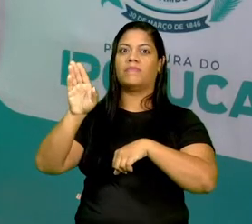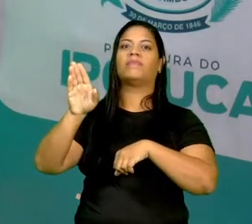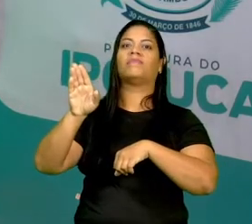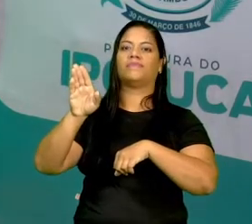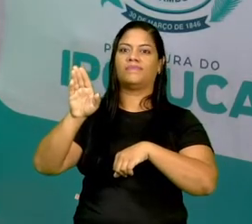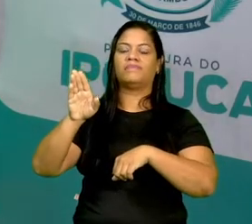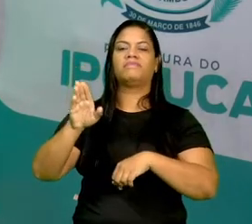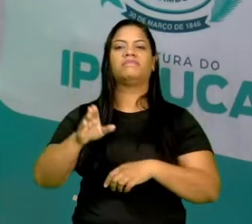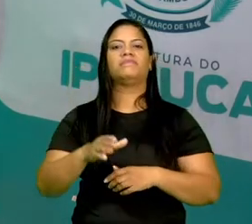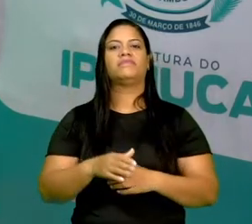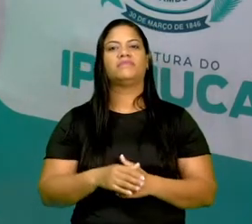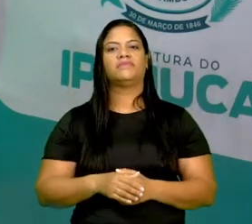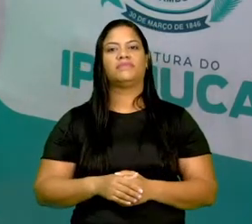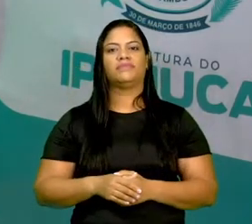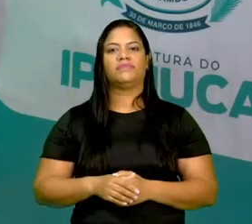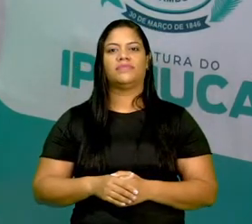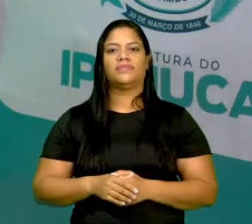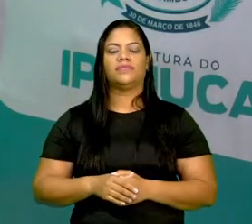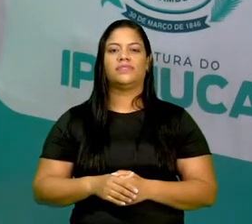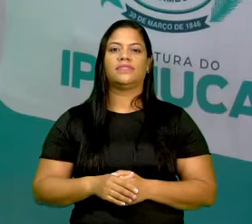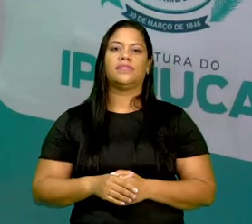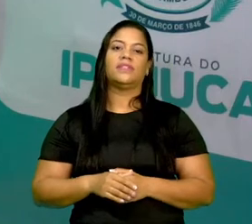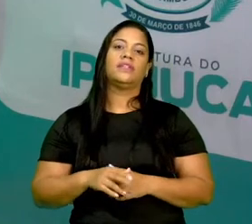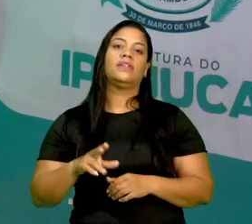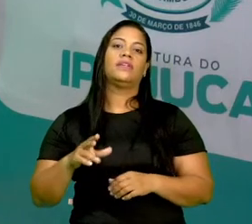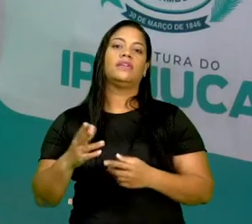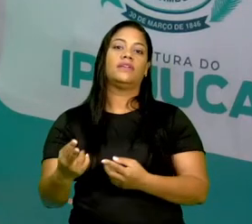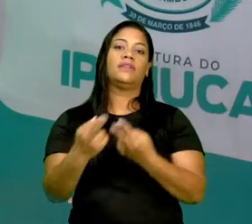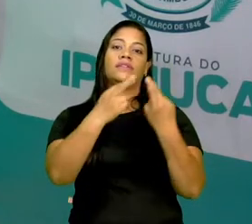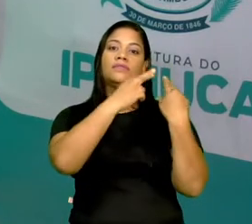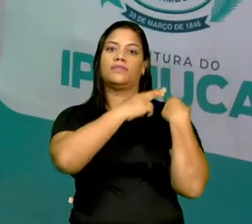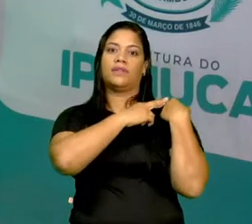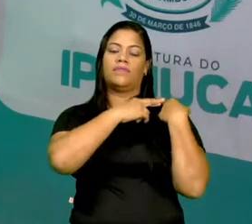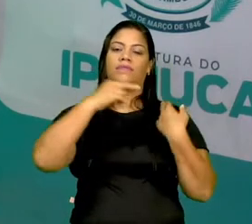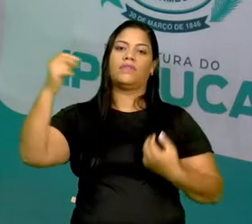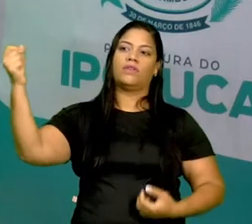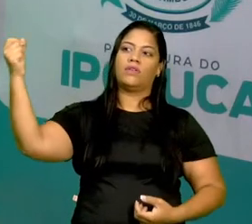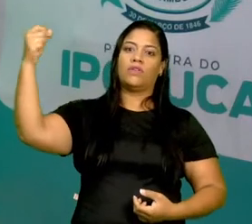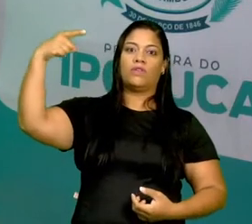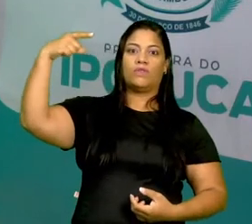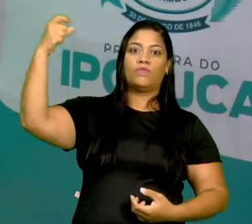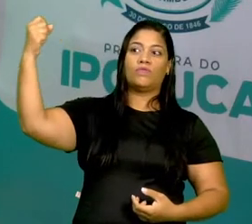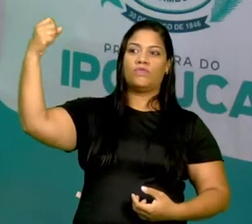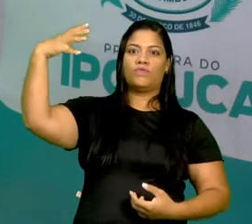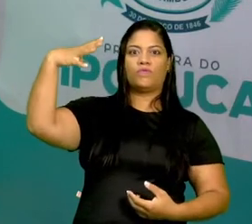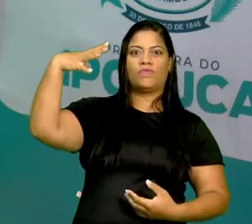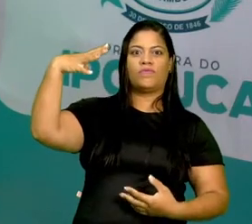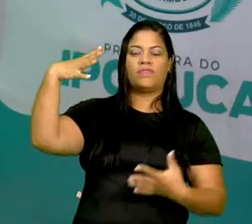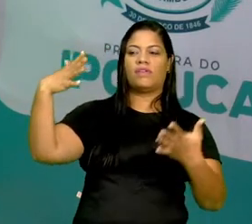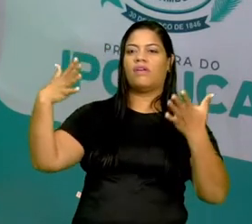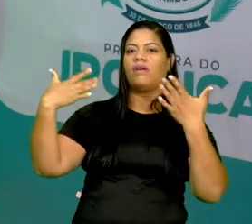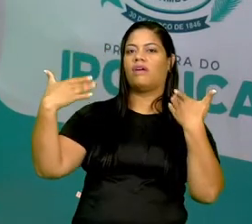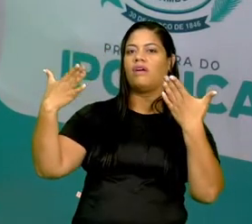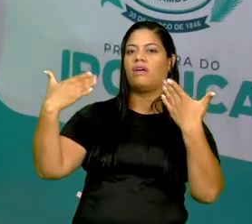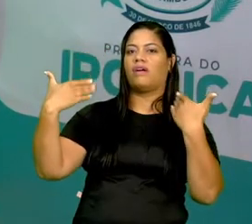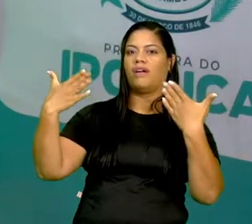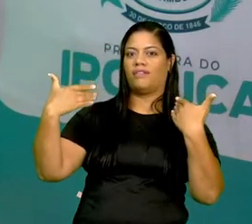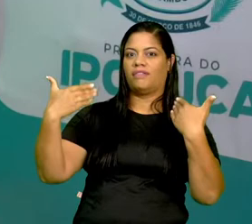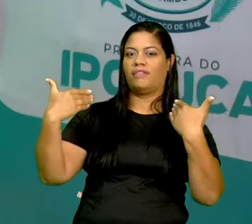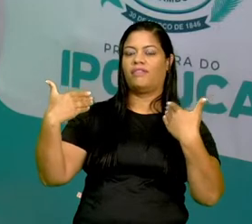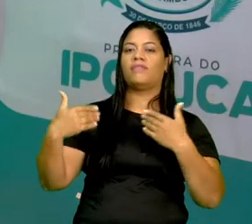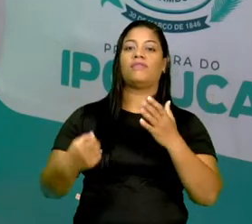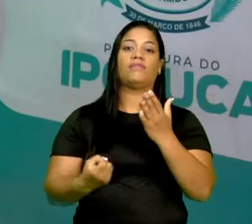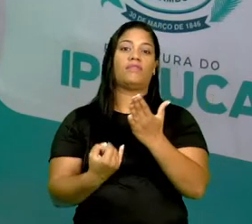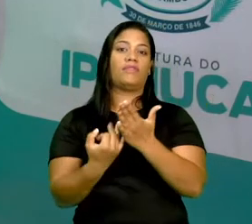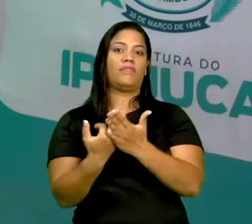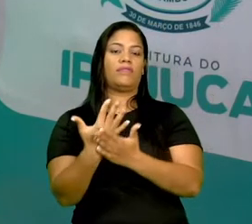solar. E ela é responsável por fornecer luz e calor. É através do sol que acontece